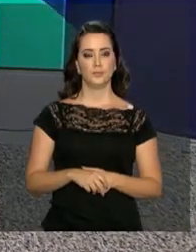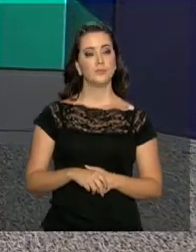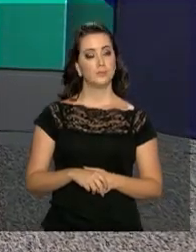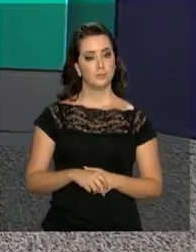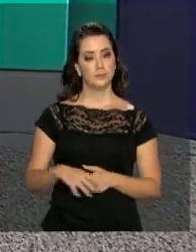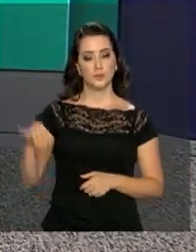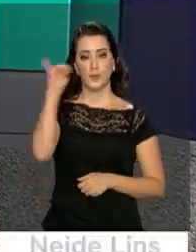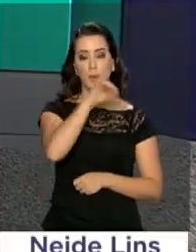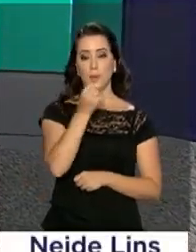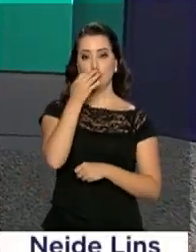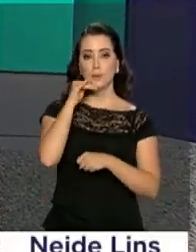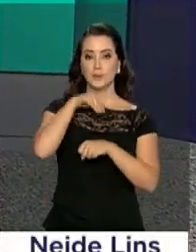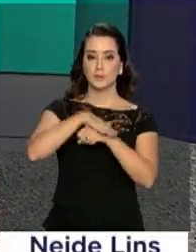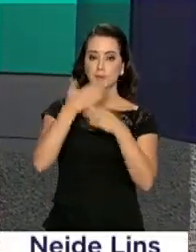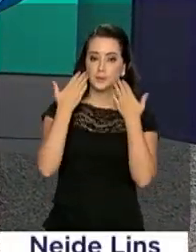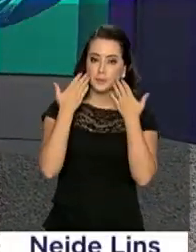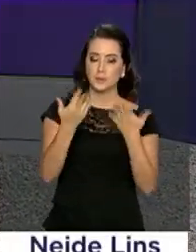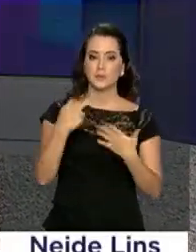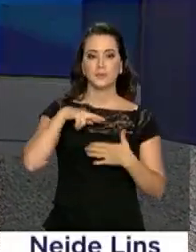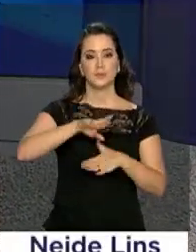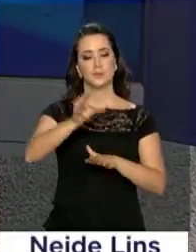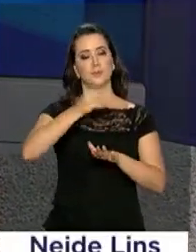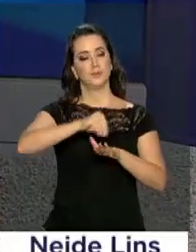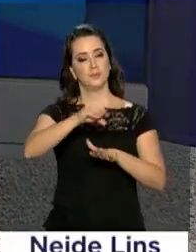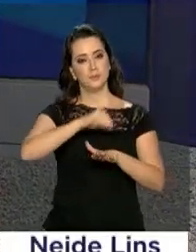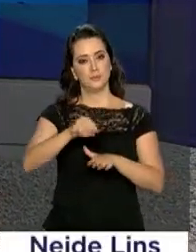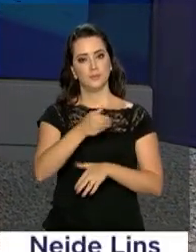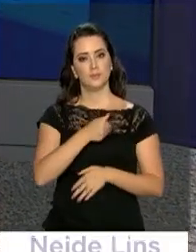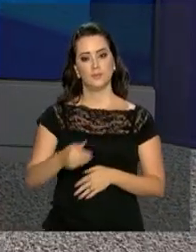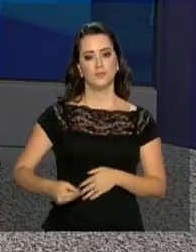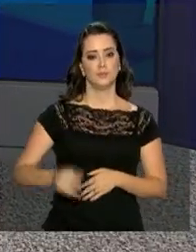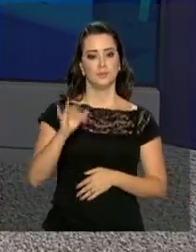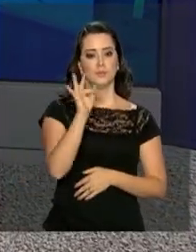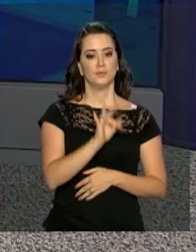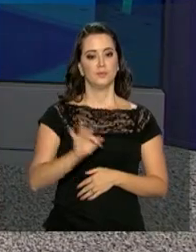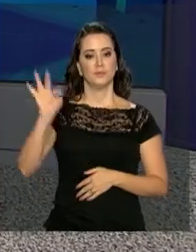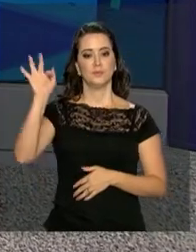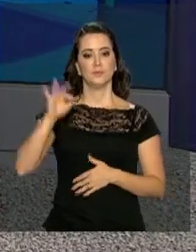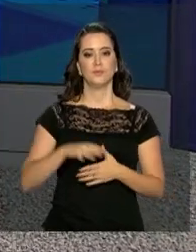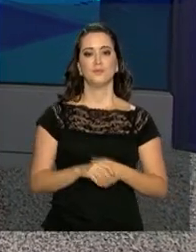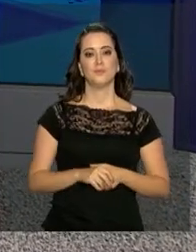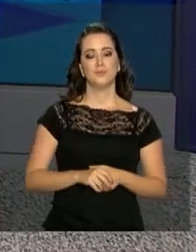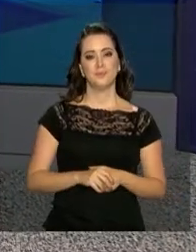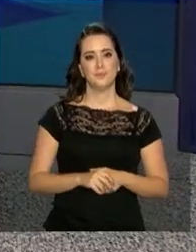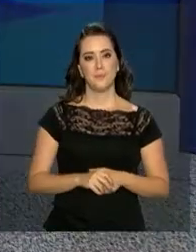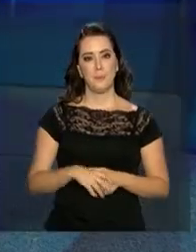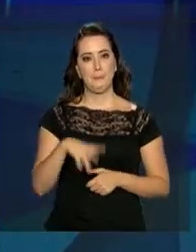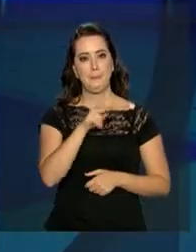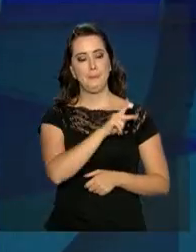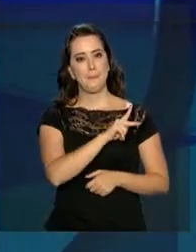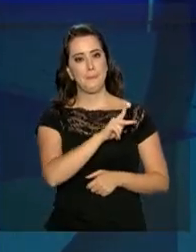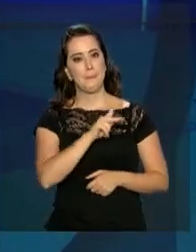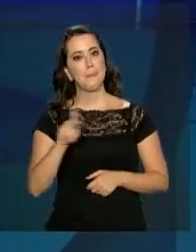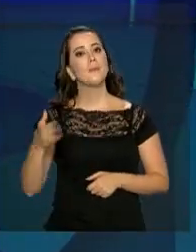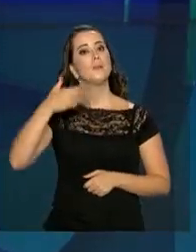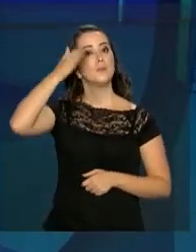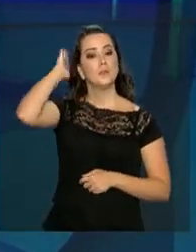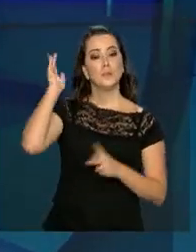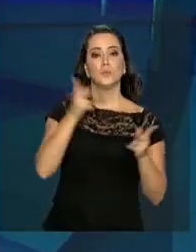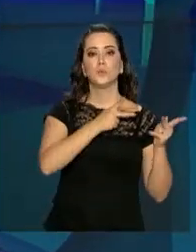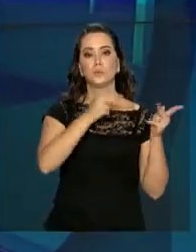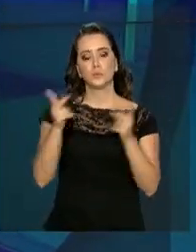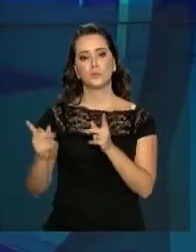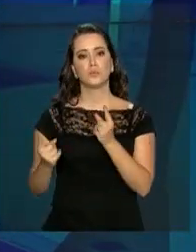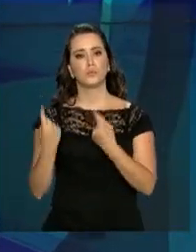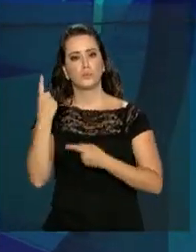Olá, boa noite. No ar mais uma edição do repórter NBR com as notícias do governo federal. O presidente Michel